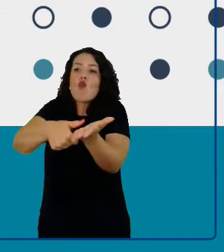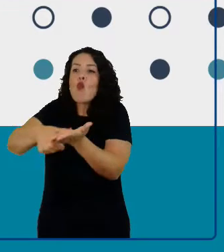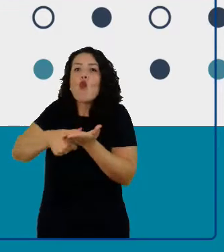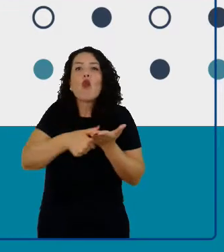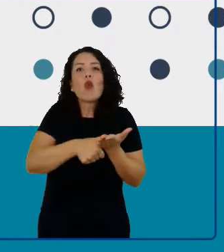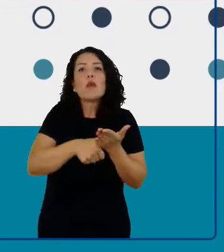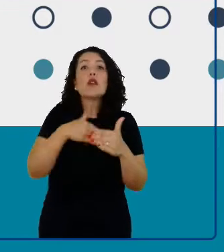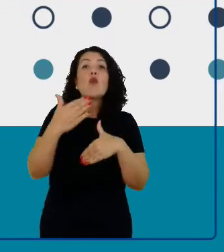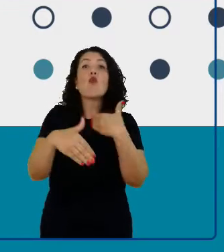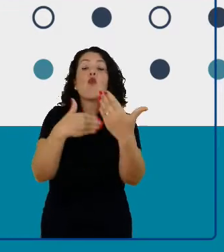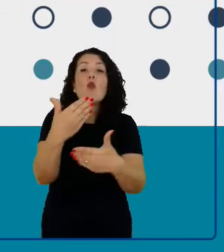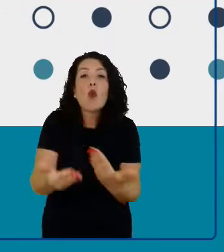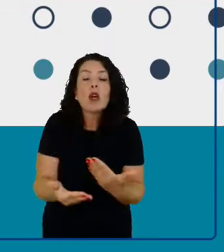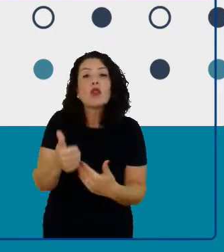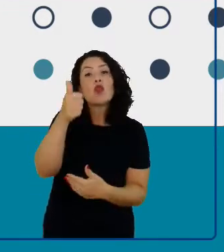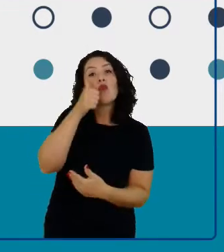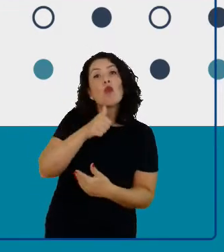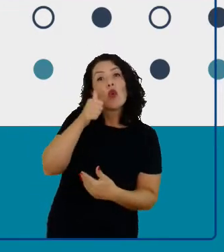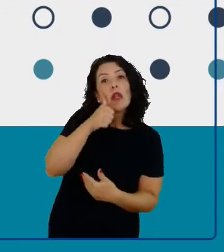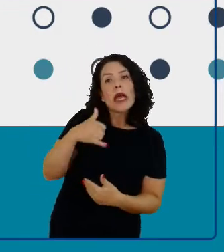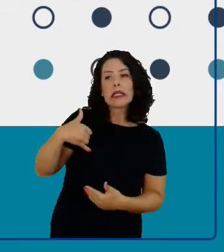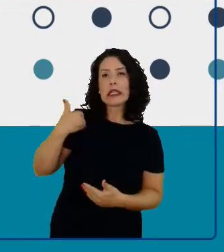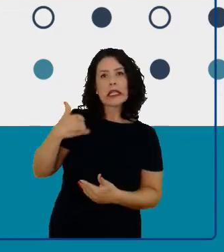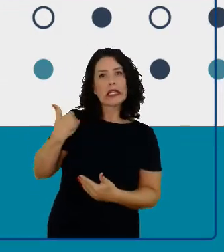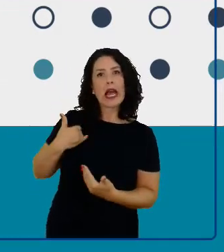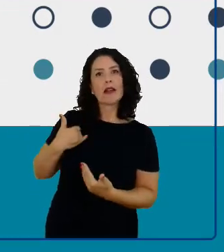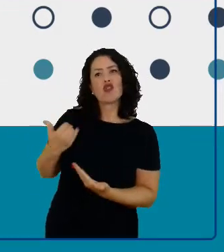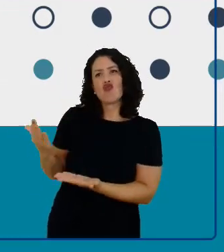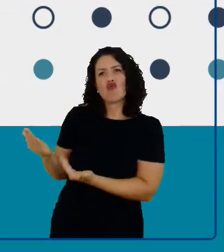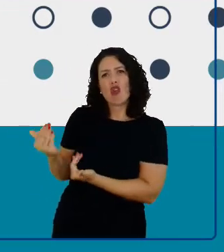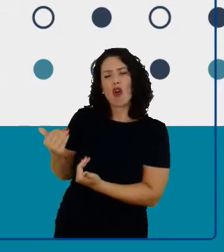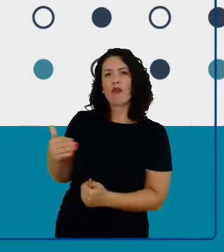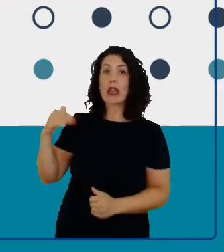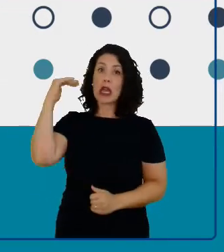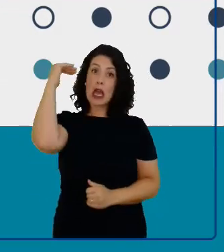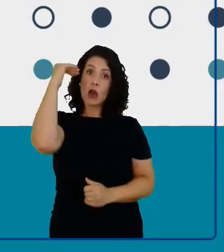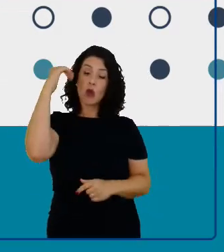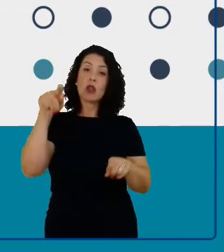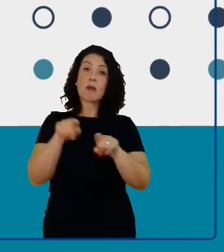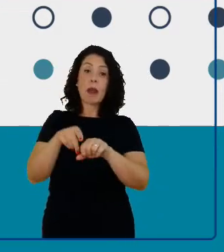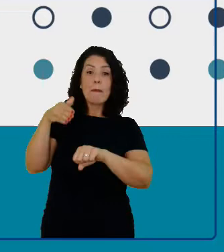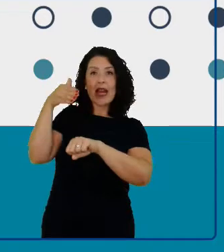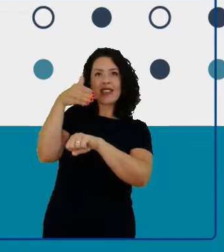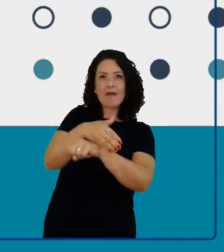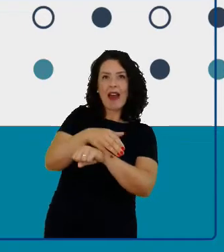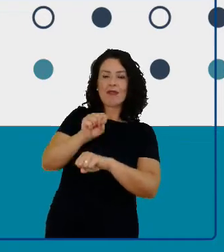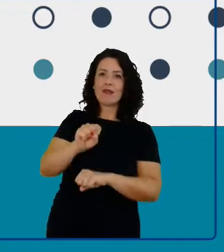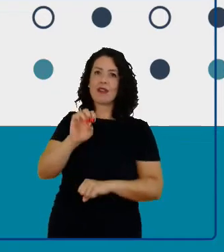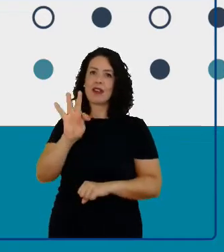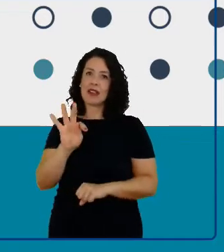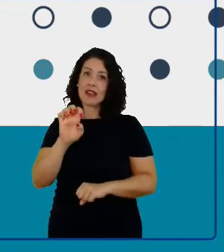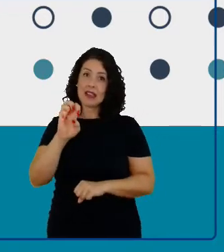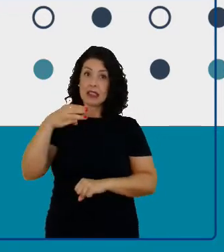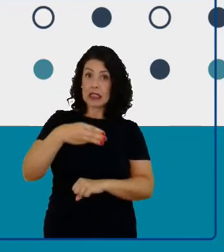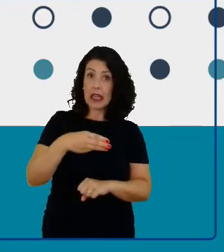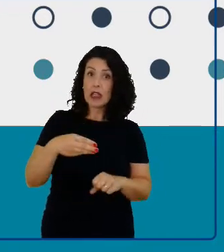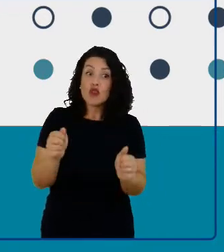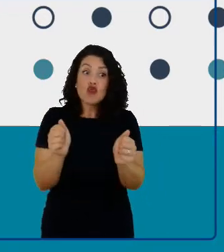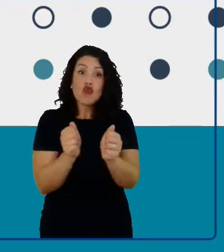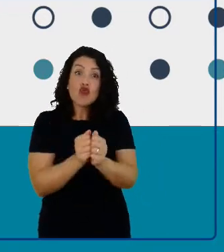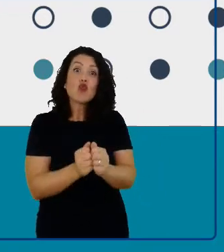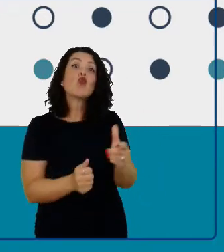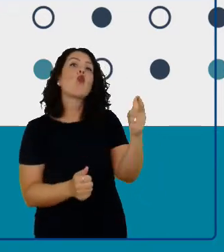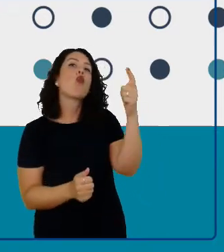e mulheres para participar em STEM com homens e moleques também.